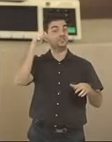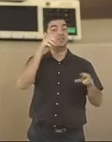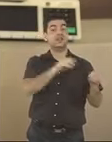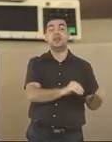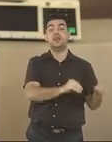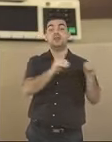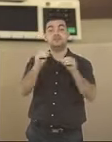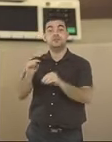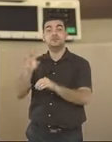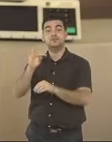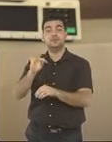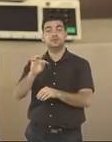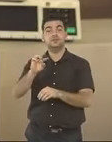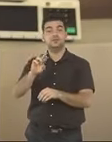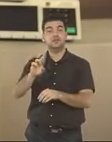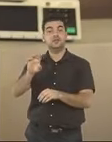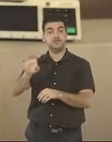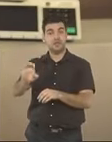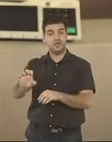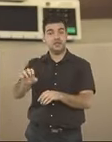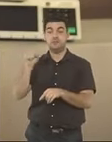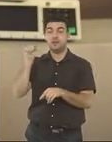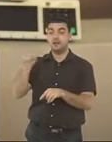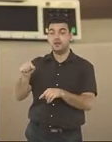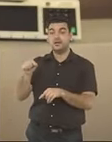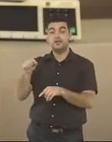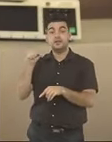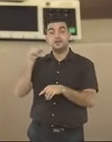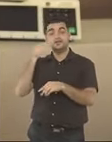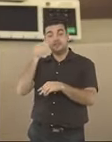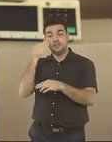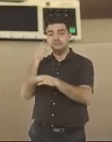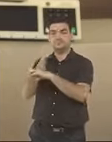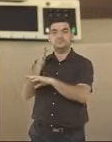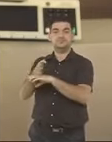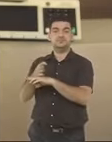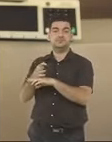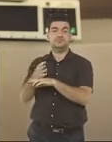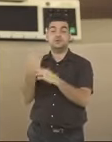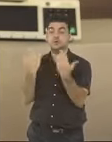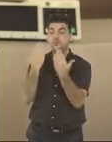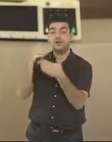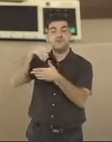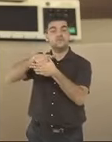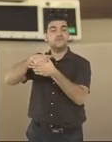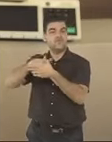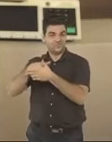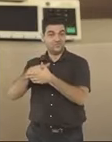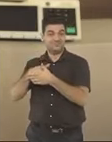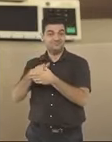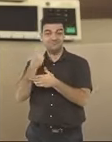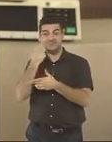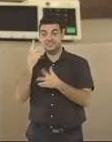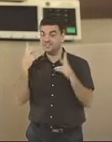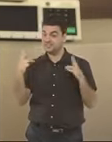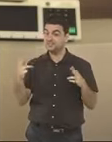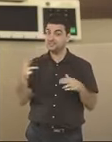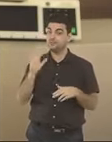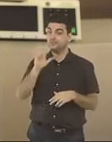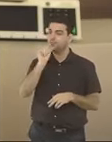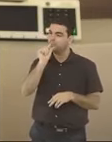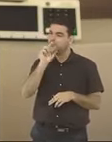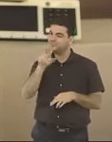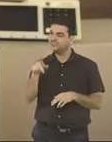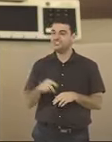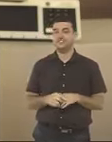levadas à sede do tribunal para, em evento público, simular uma eleição verdadeira. Com uma diferença,